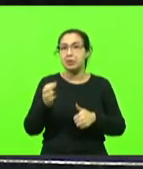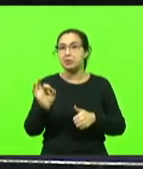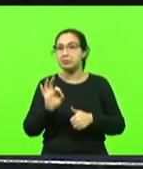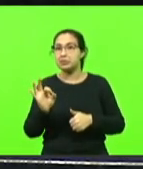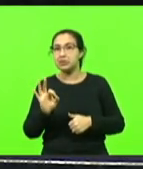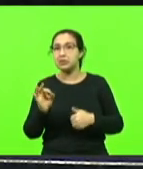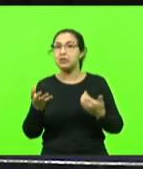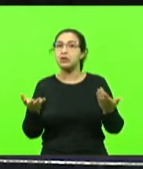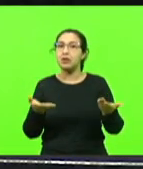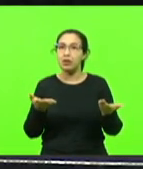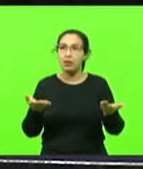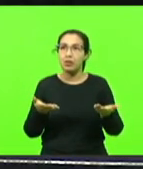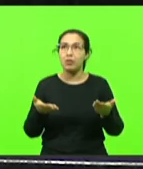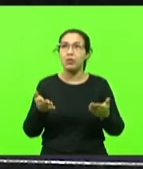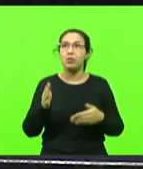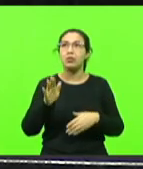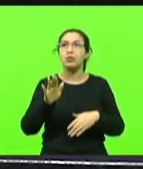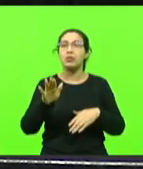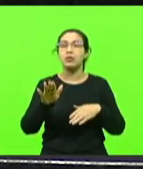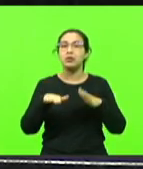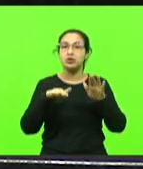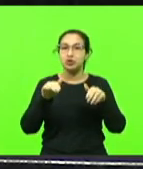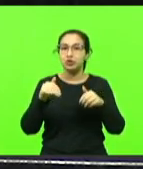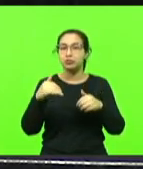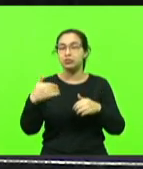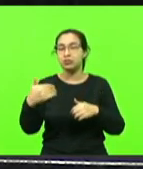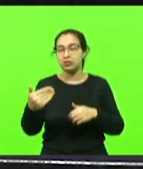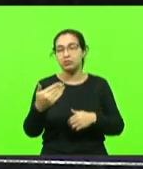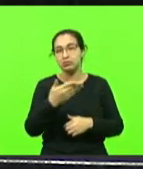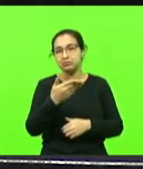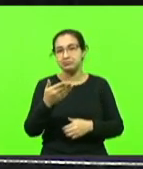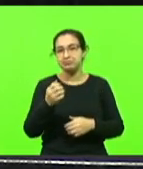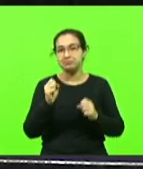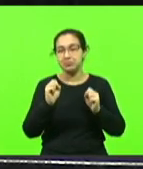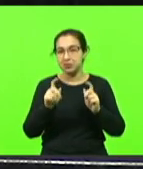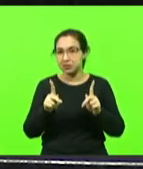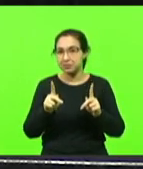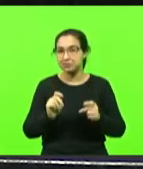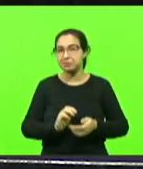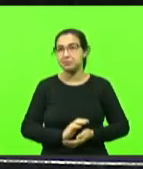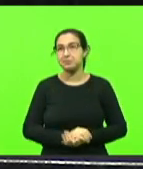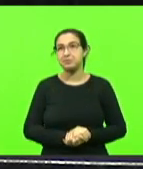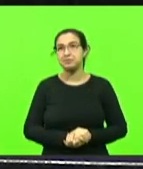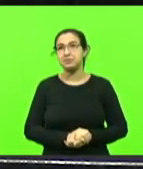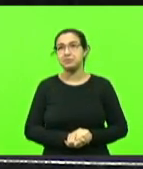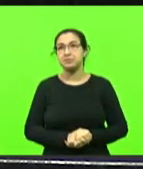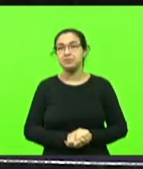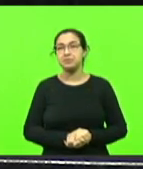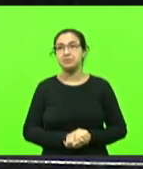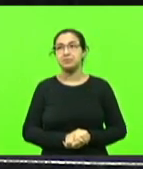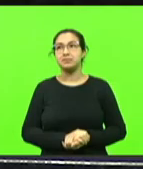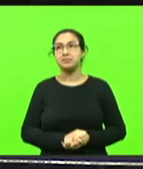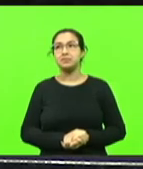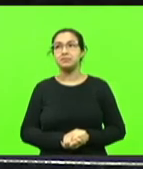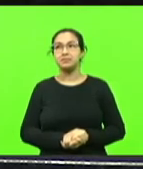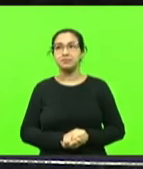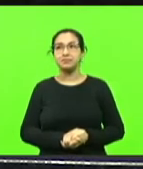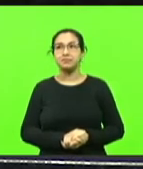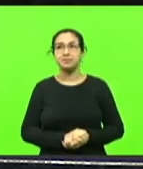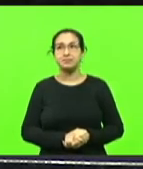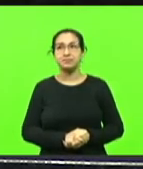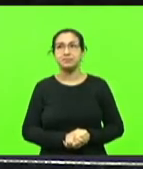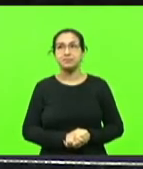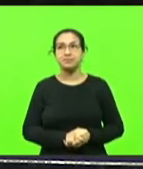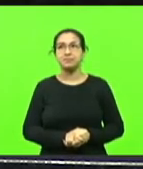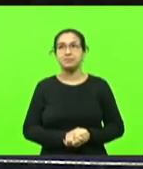fazer a chamada aqui da sequência e depois logo chamo o senhor. Está bom, deputado? Obrigado, presidente. Com a palavra o